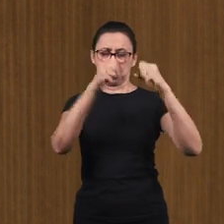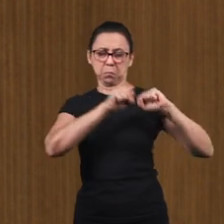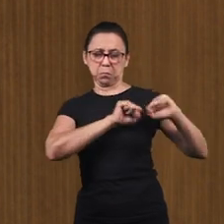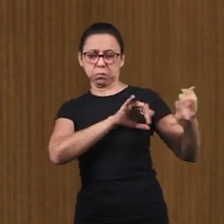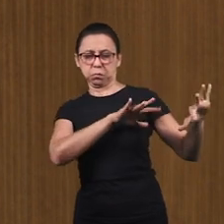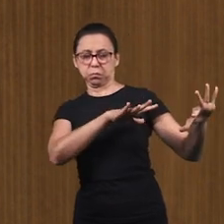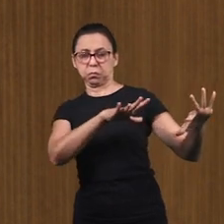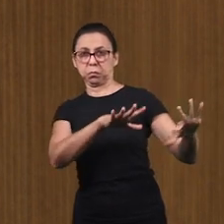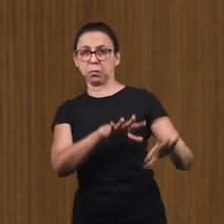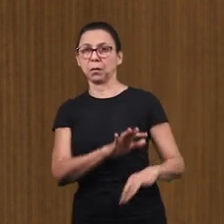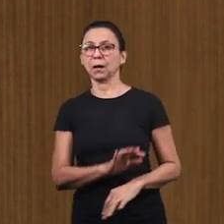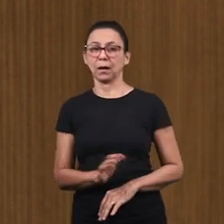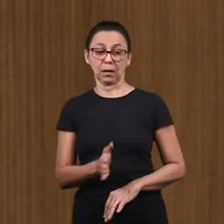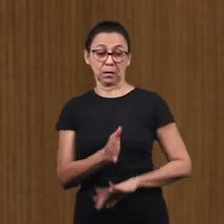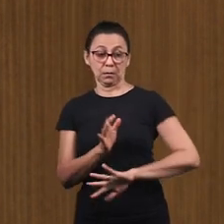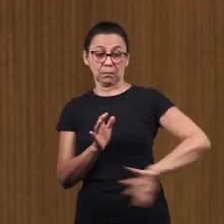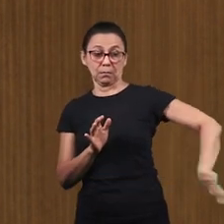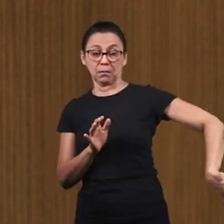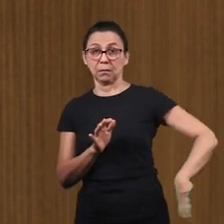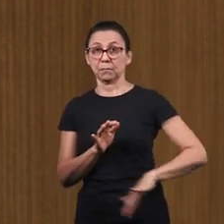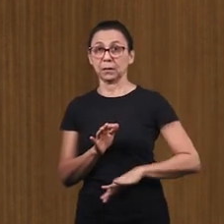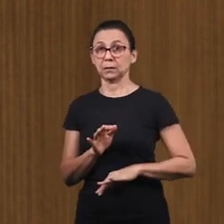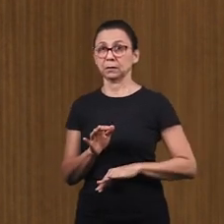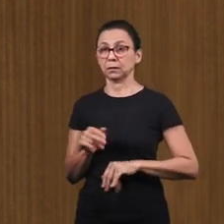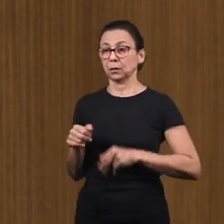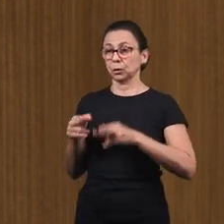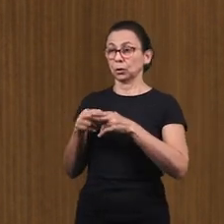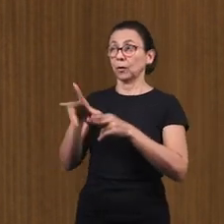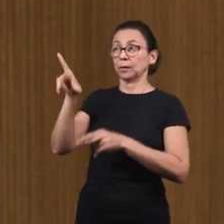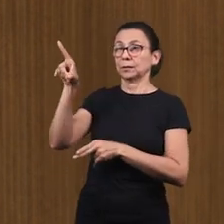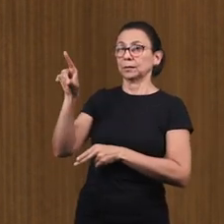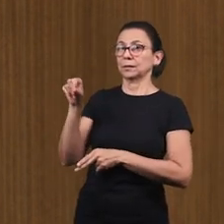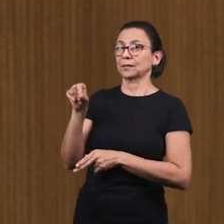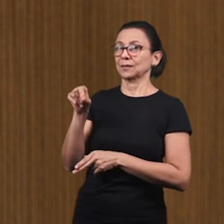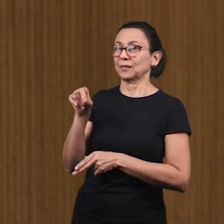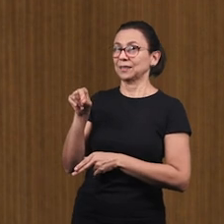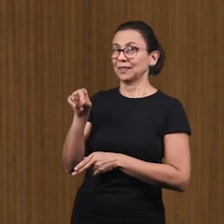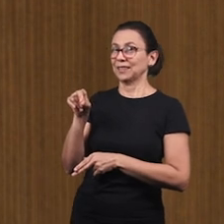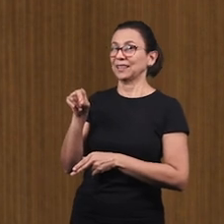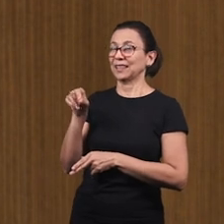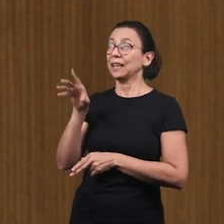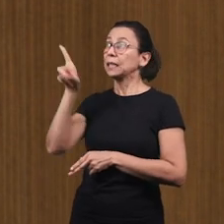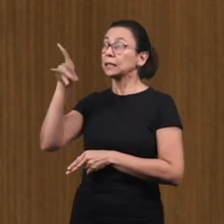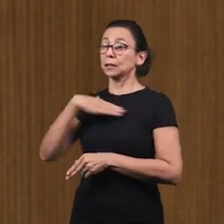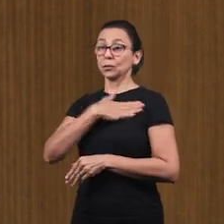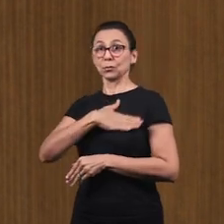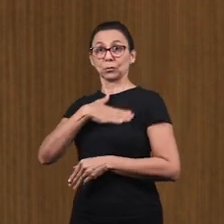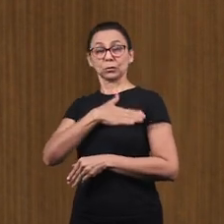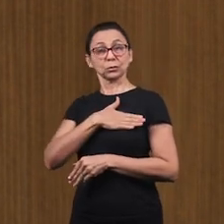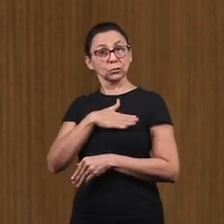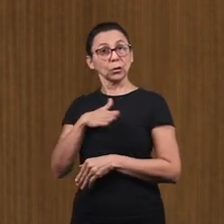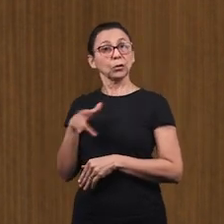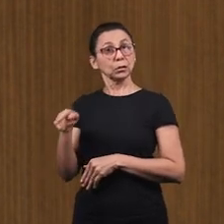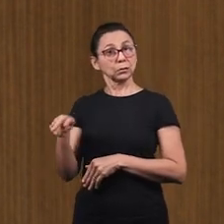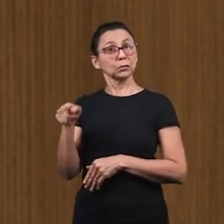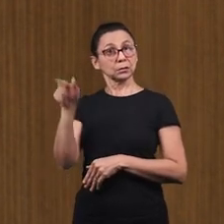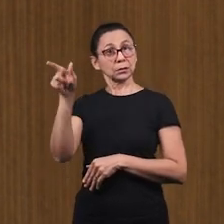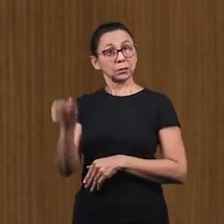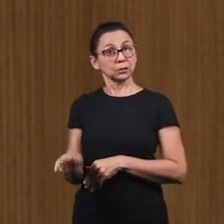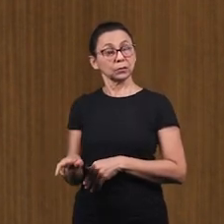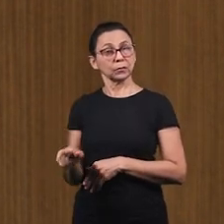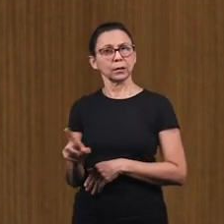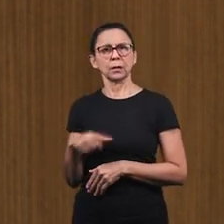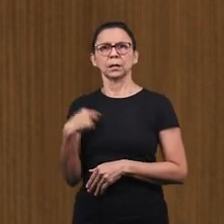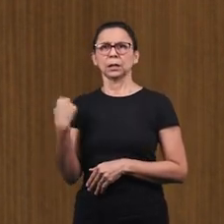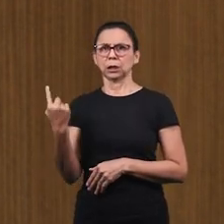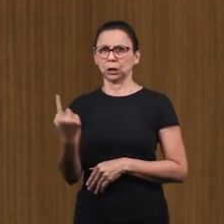Noé Ele escolheu andar com Deus E ele achou graça aos olhos do Senhor E conosco não é diferente Porque nós também